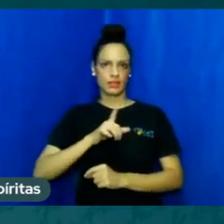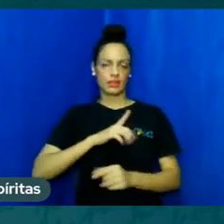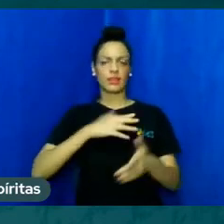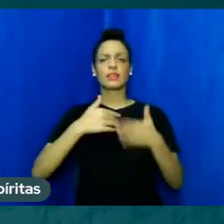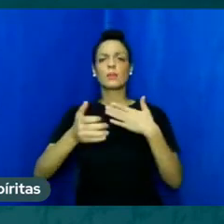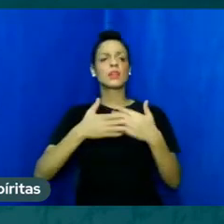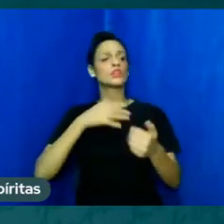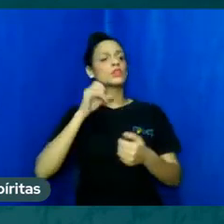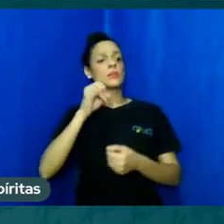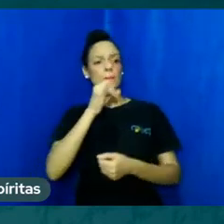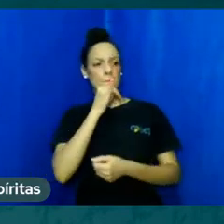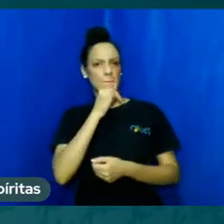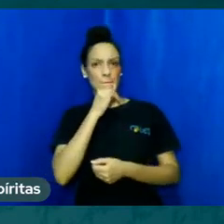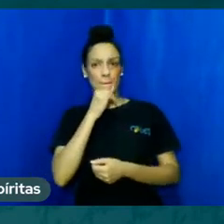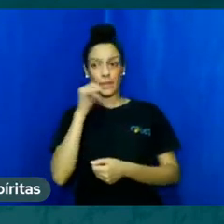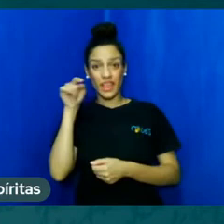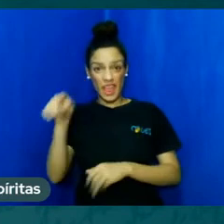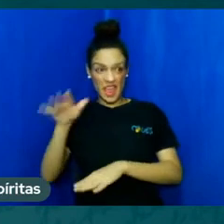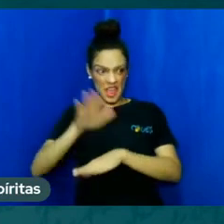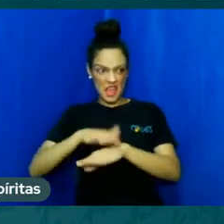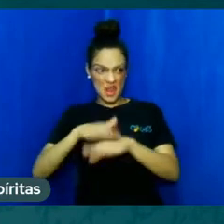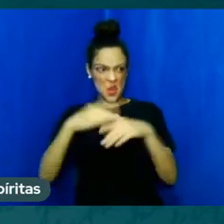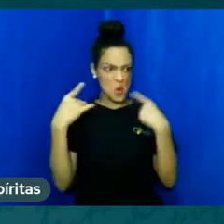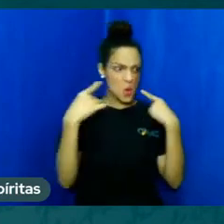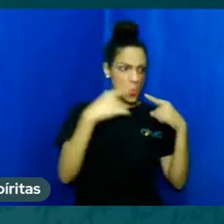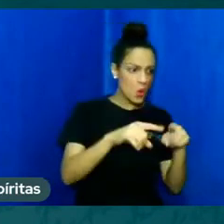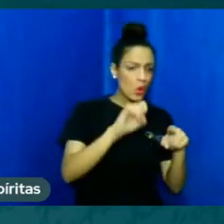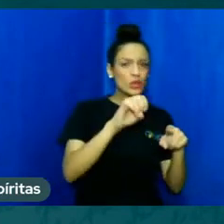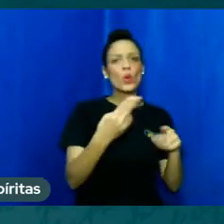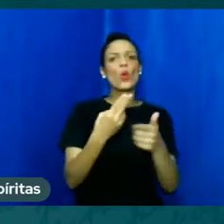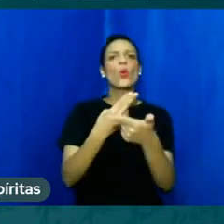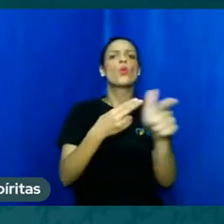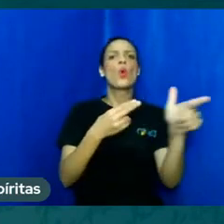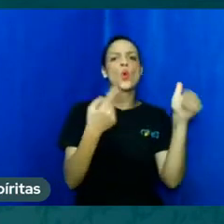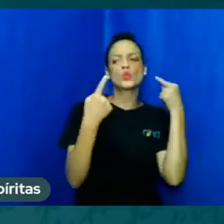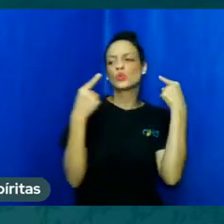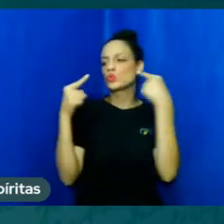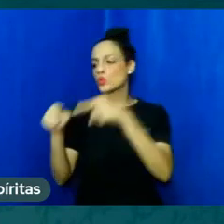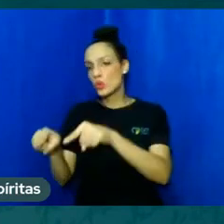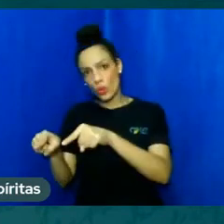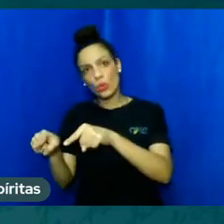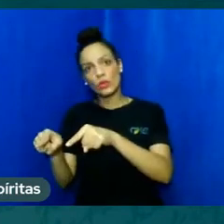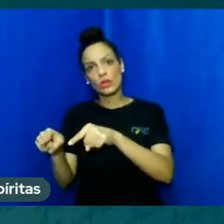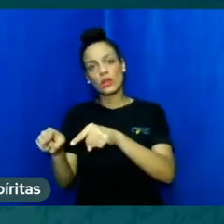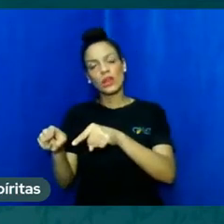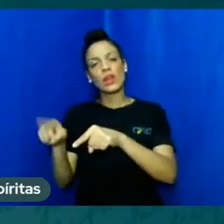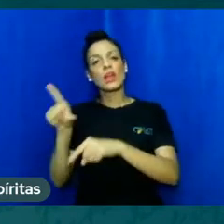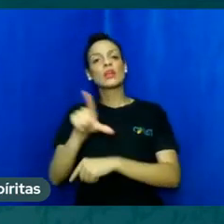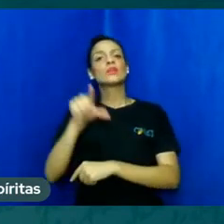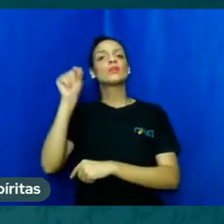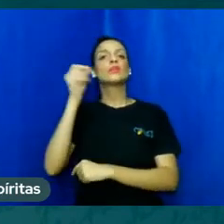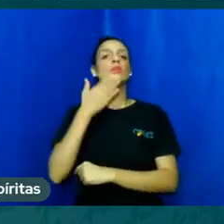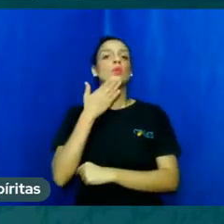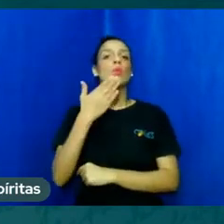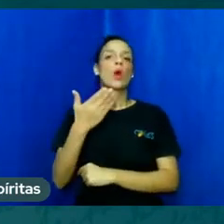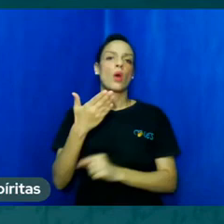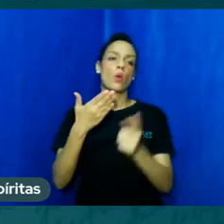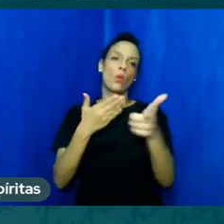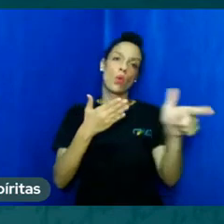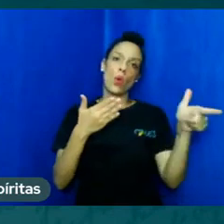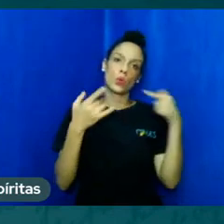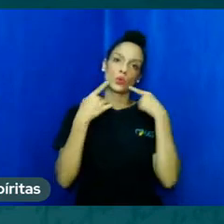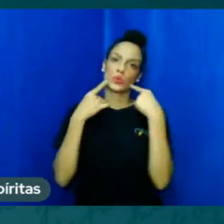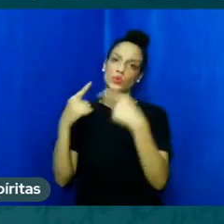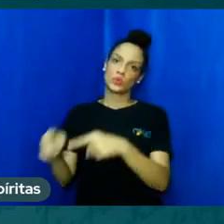o objeto de outros fazendo o mal é melhor é melhor que assim